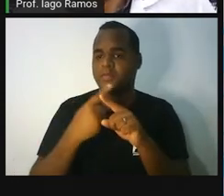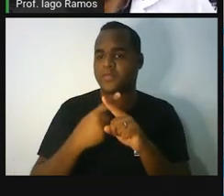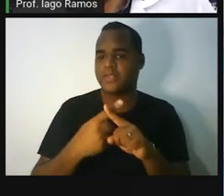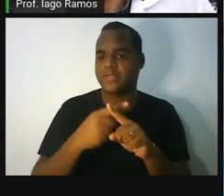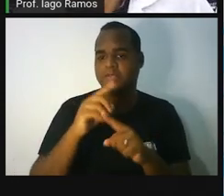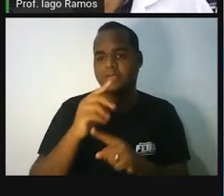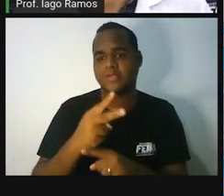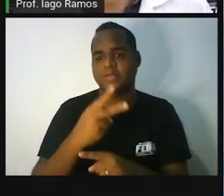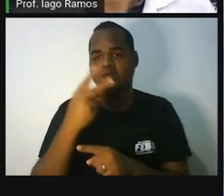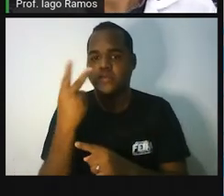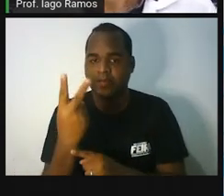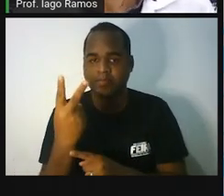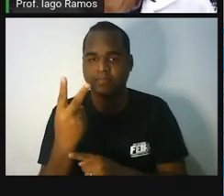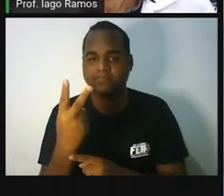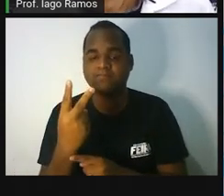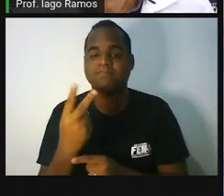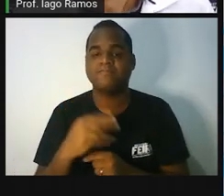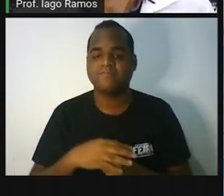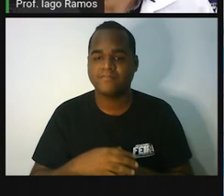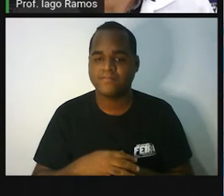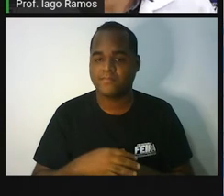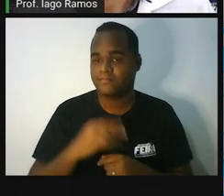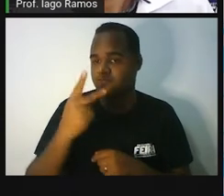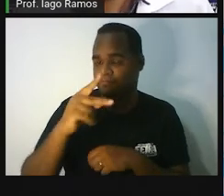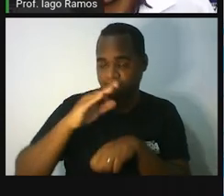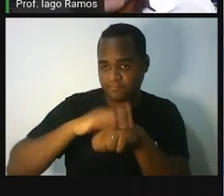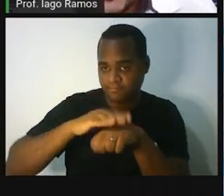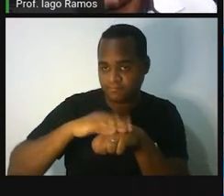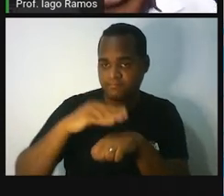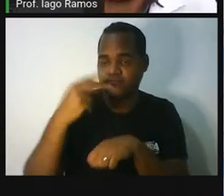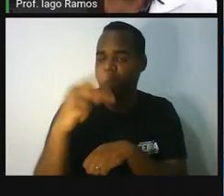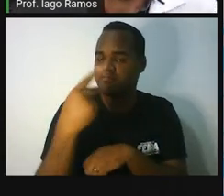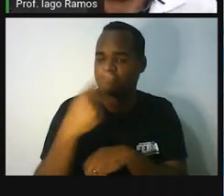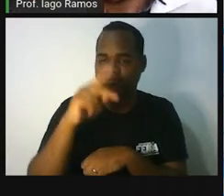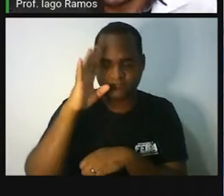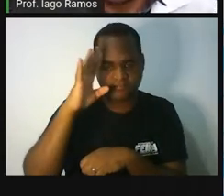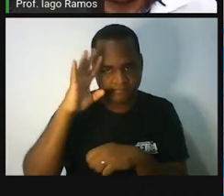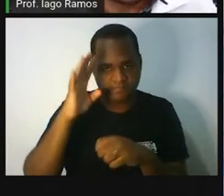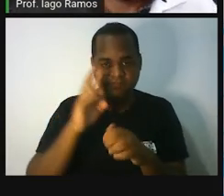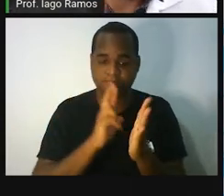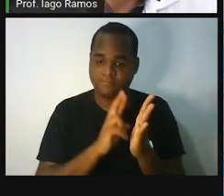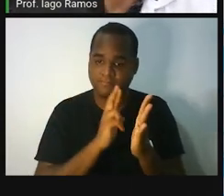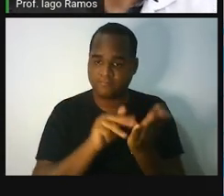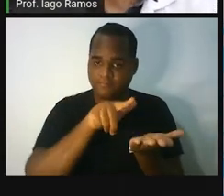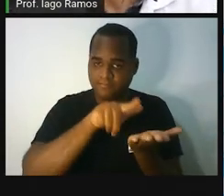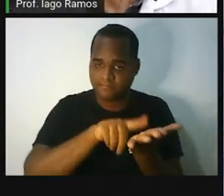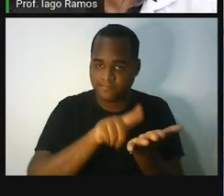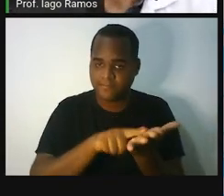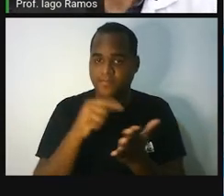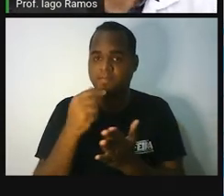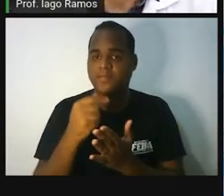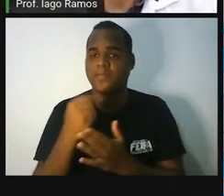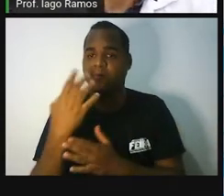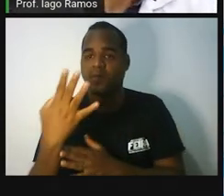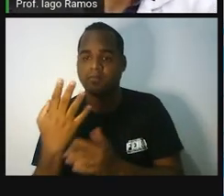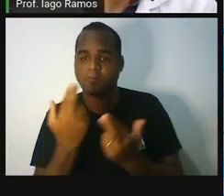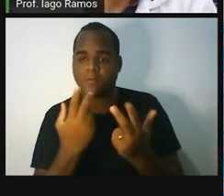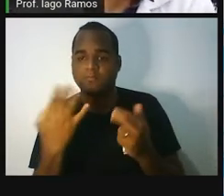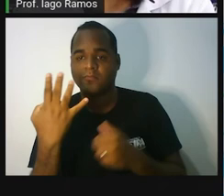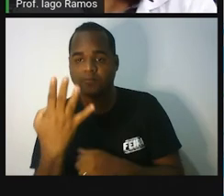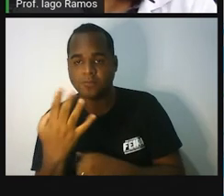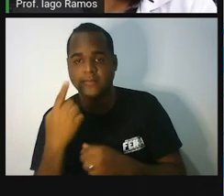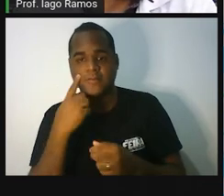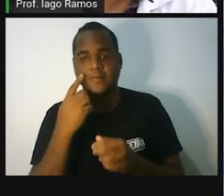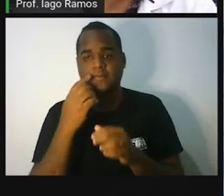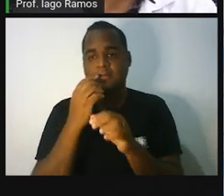multiplicar 2 no lado direito? Aí você vai pensar... Você pode rascunhar. 4 igual a 4. Aí pega